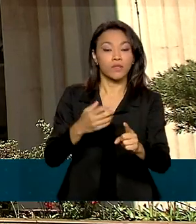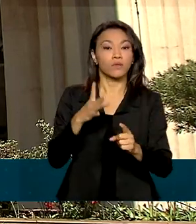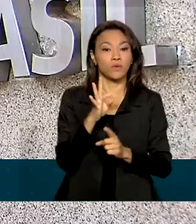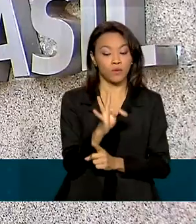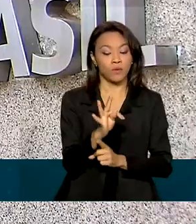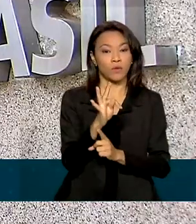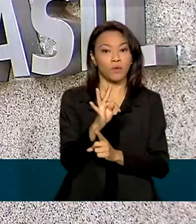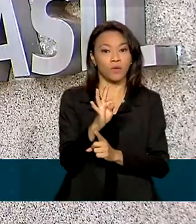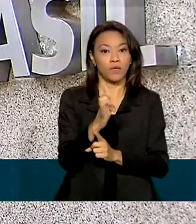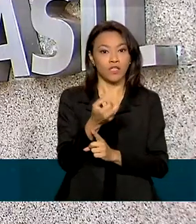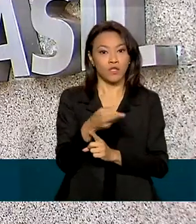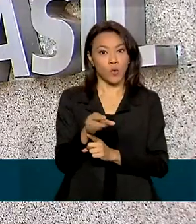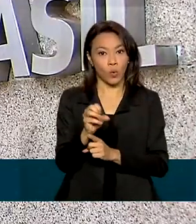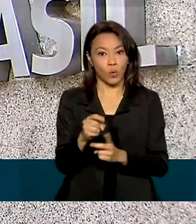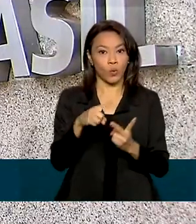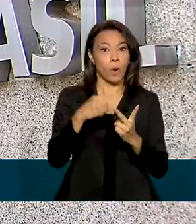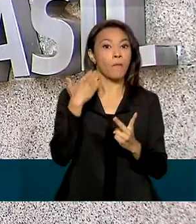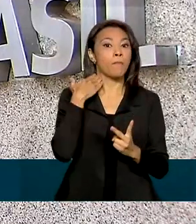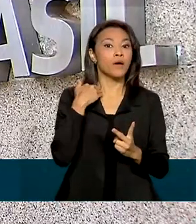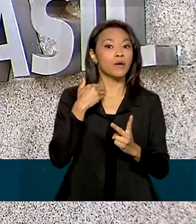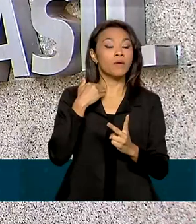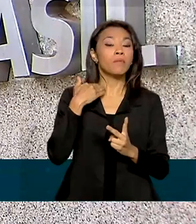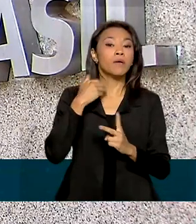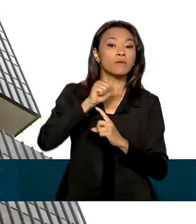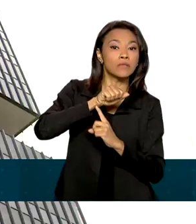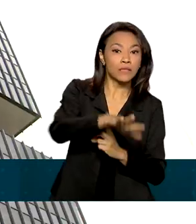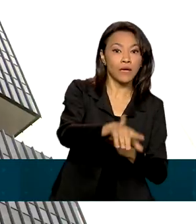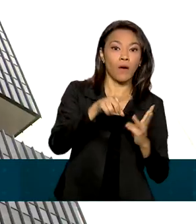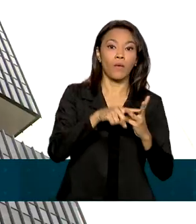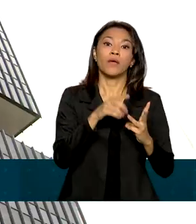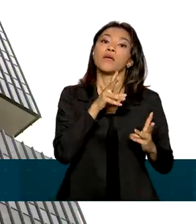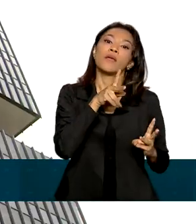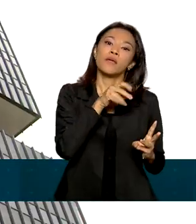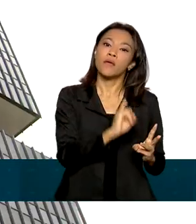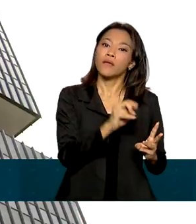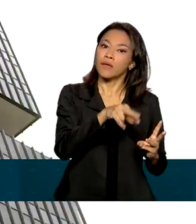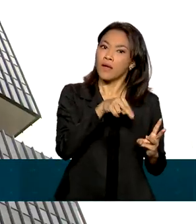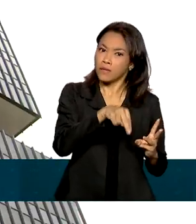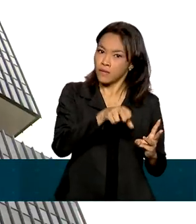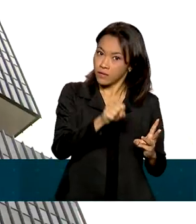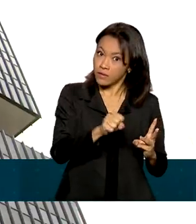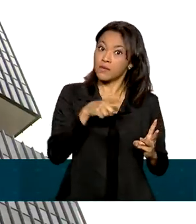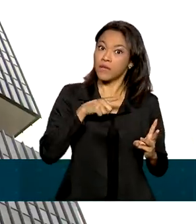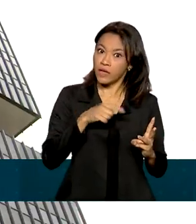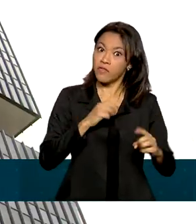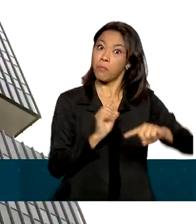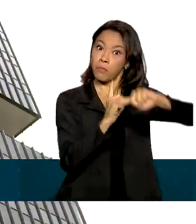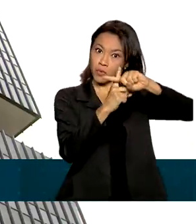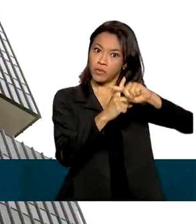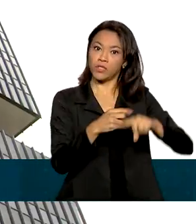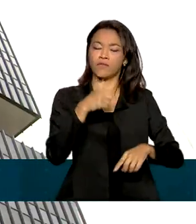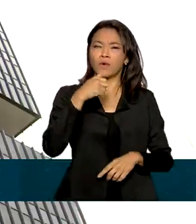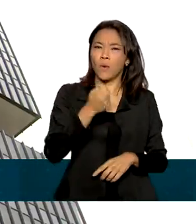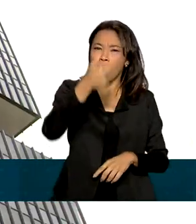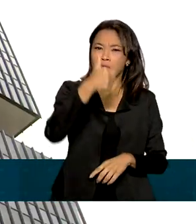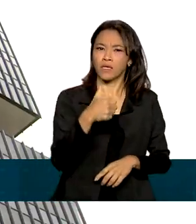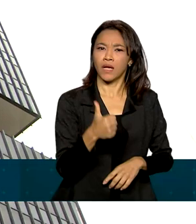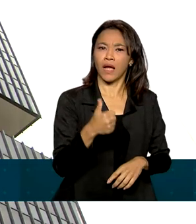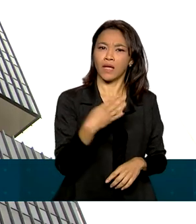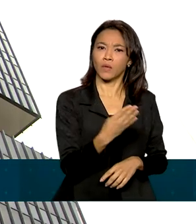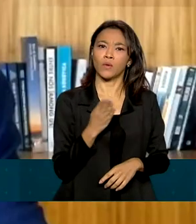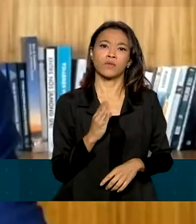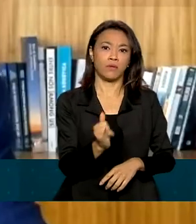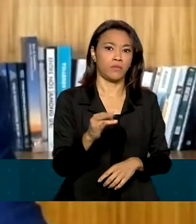Nacional, Banco Central e Previdência Social, tiveram um saldo positivo de quase R 14 bilhões.